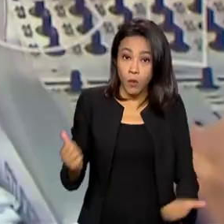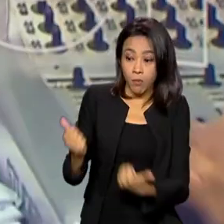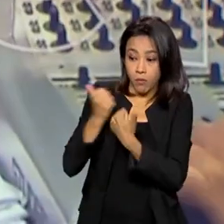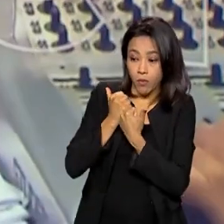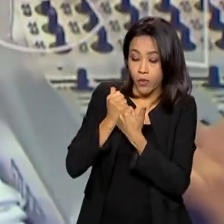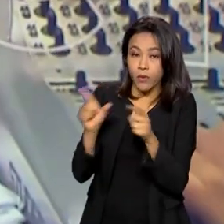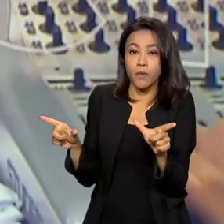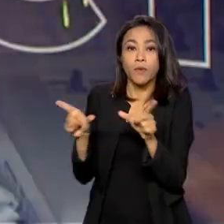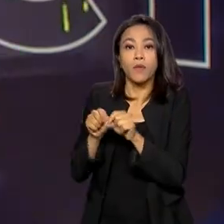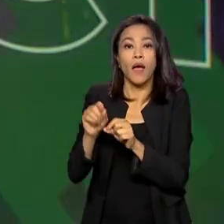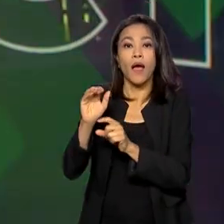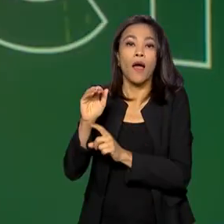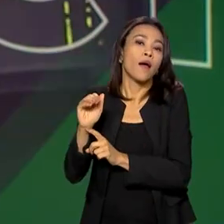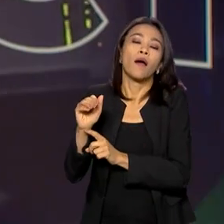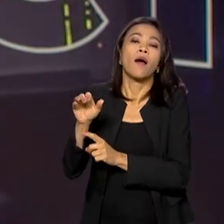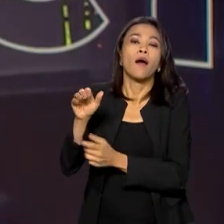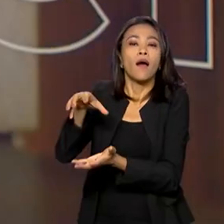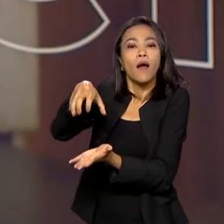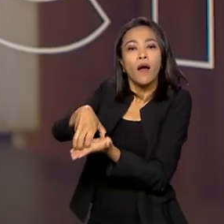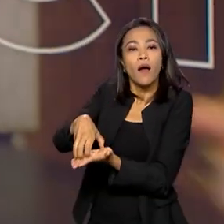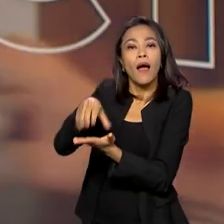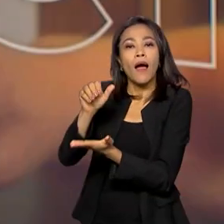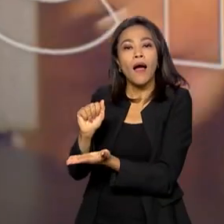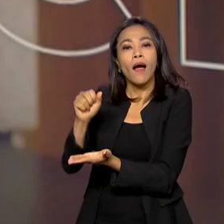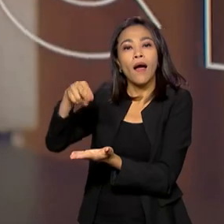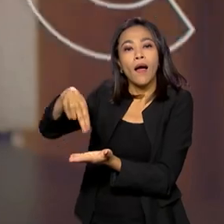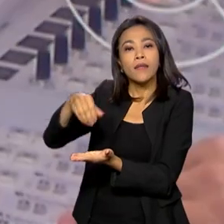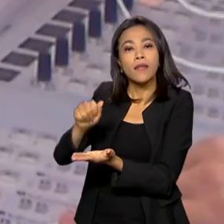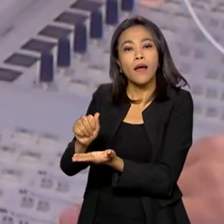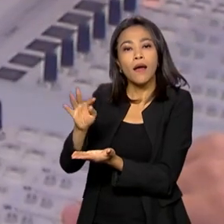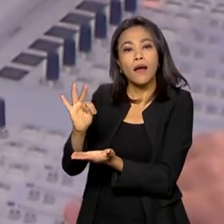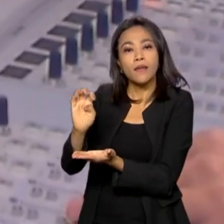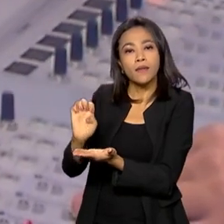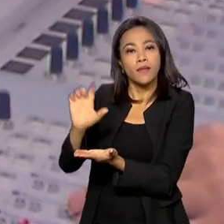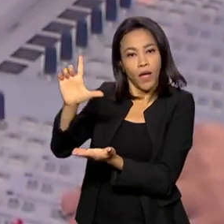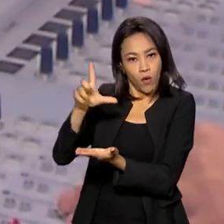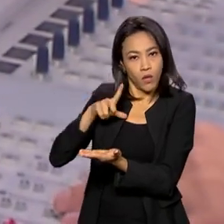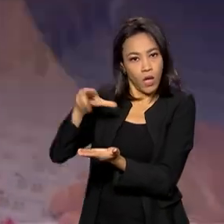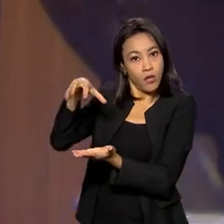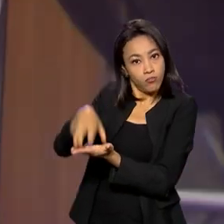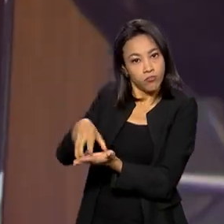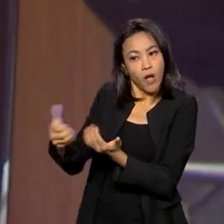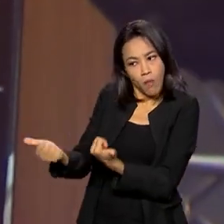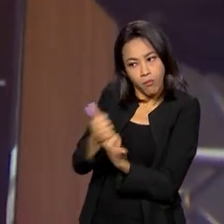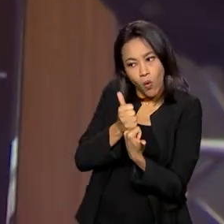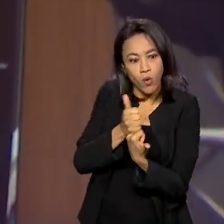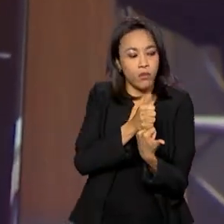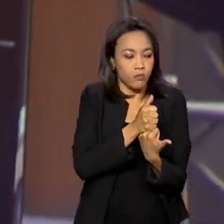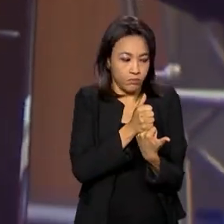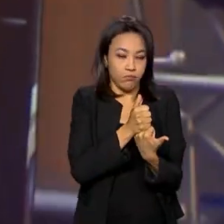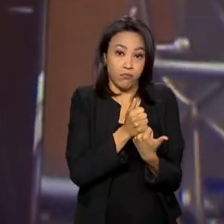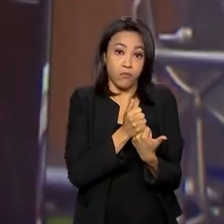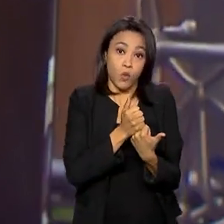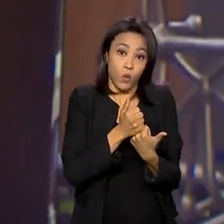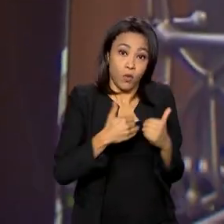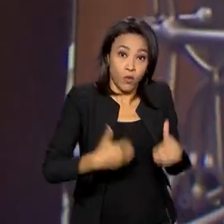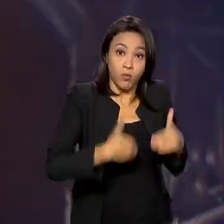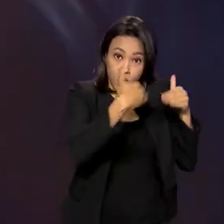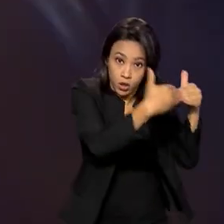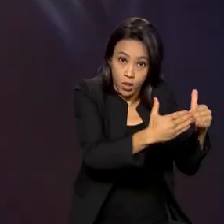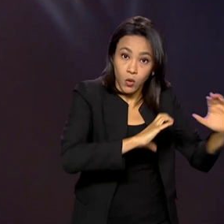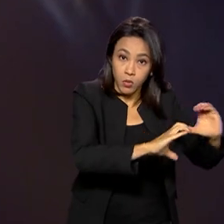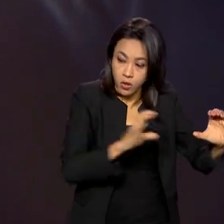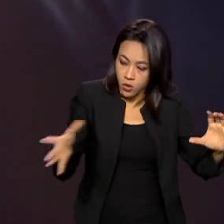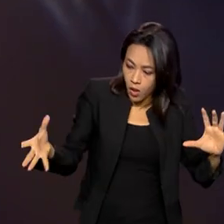para os processos de fiscalização. A Anatel? A Anatel. Conta com o apoio da Anatel. A gente recebe